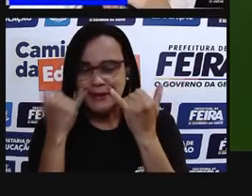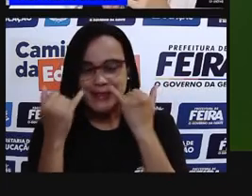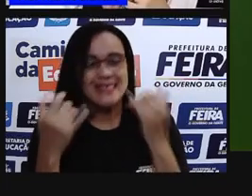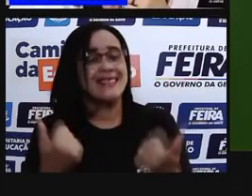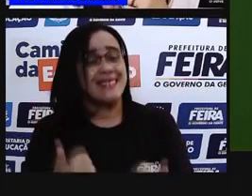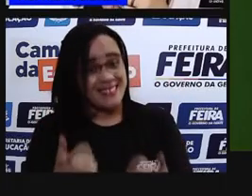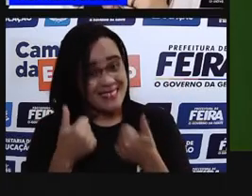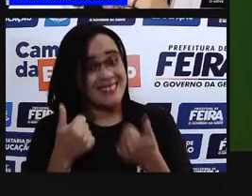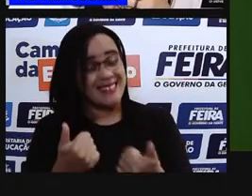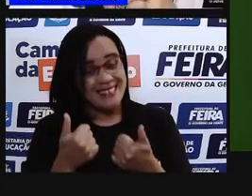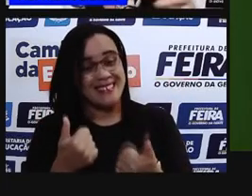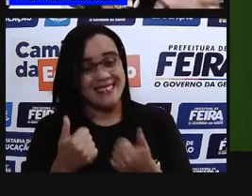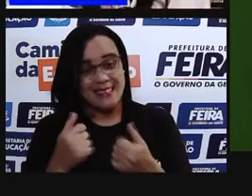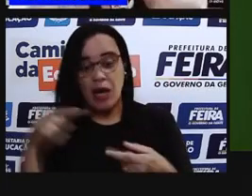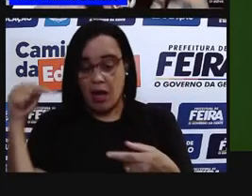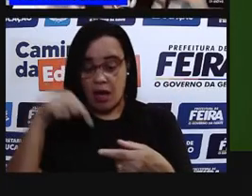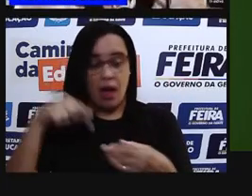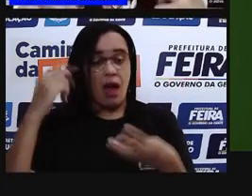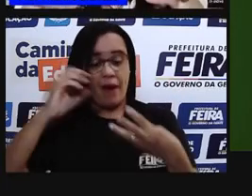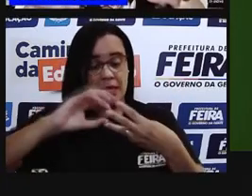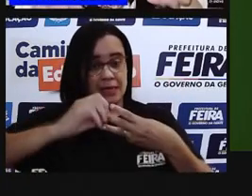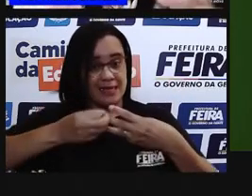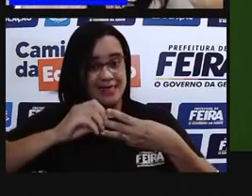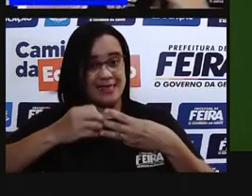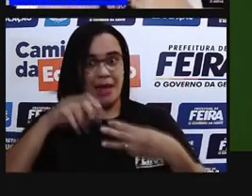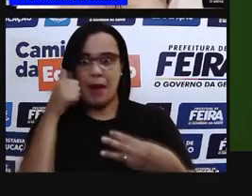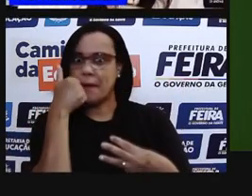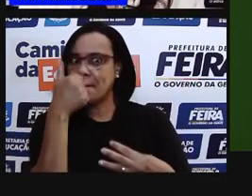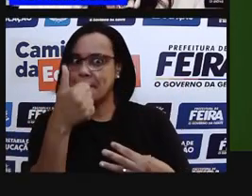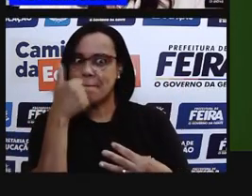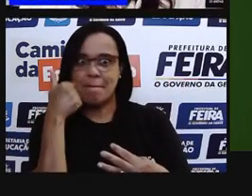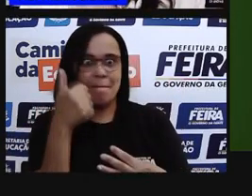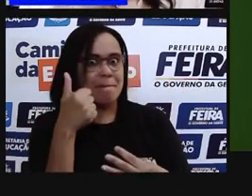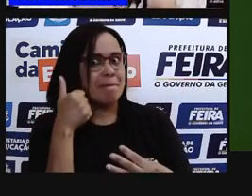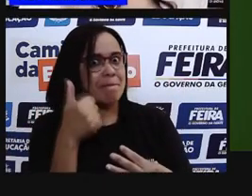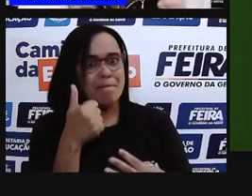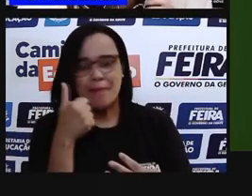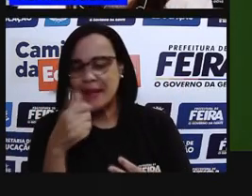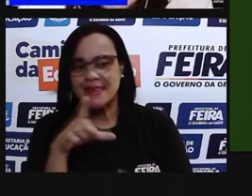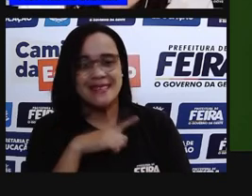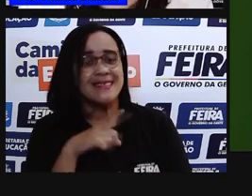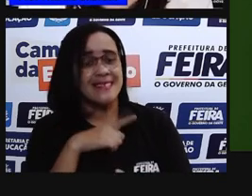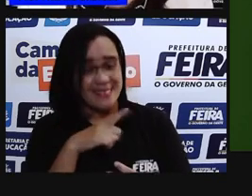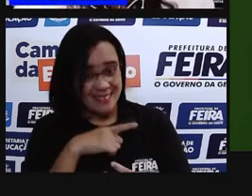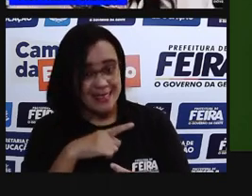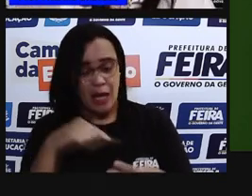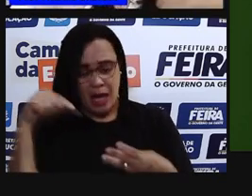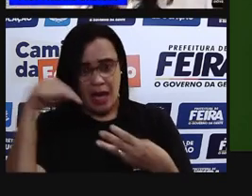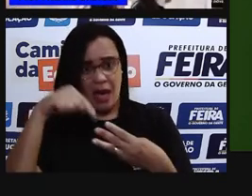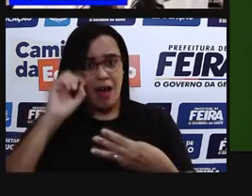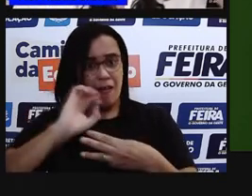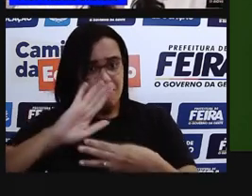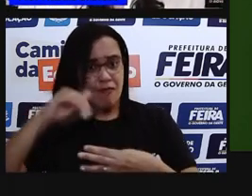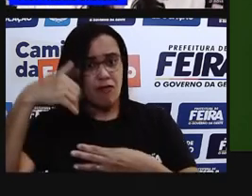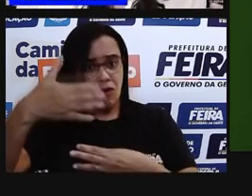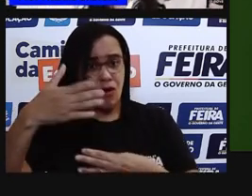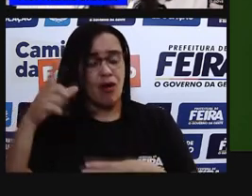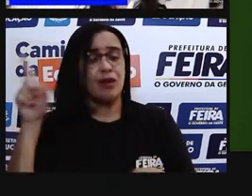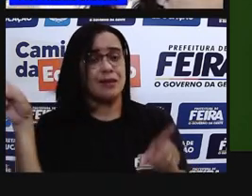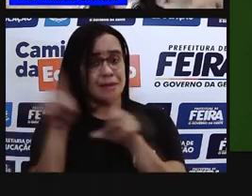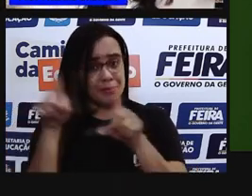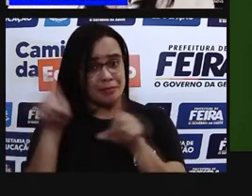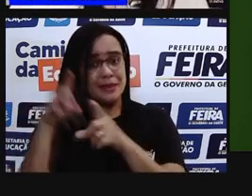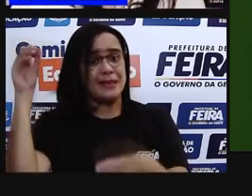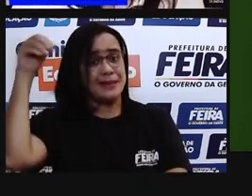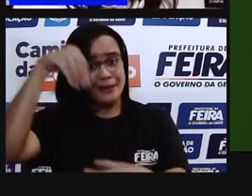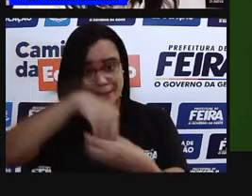como nós somos ricos e diversos, tanto internamente nas nossas células, quanto externamente, né?